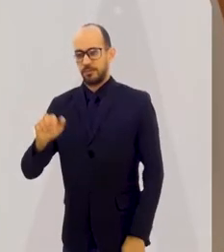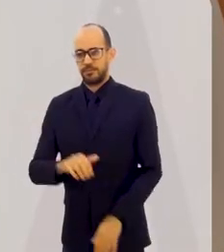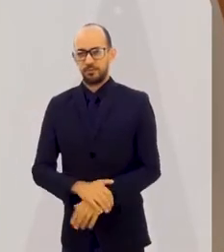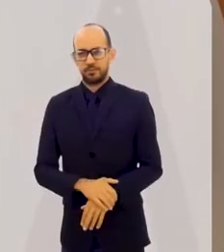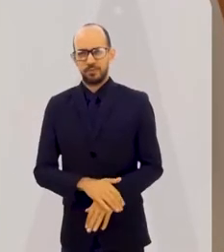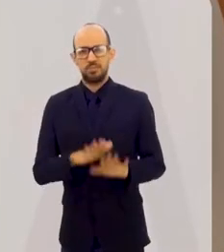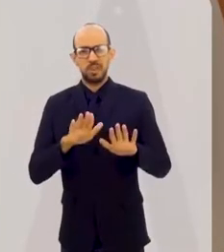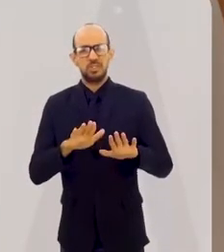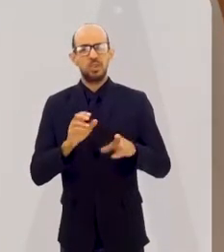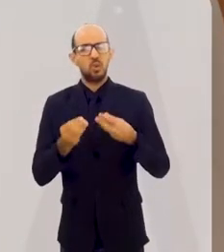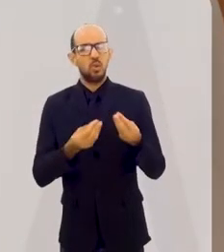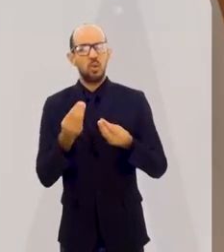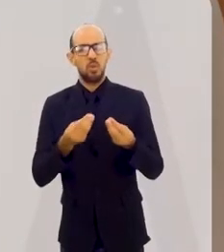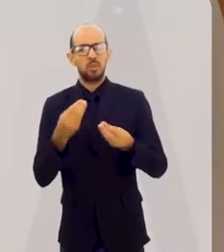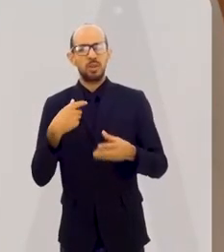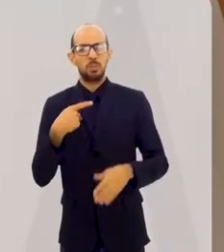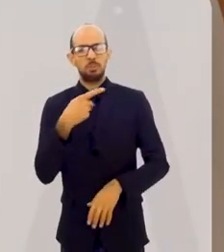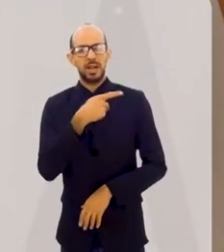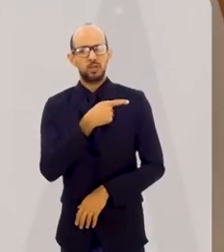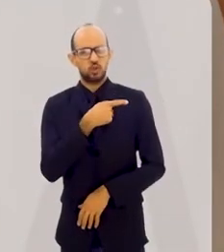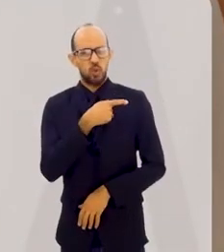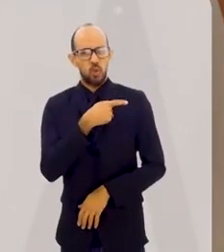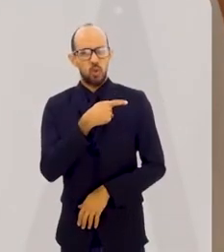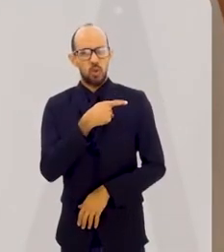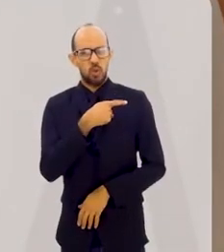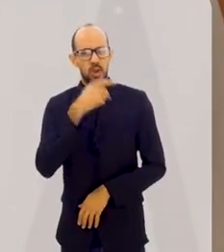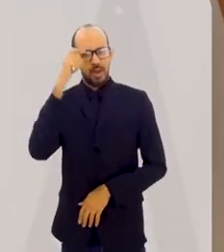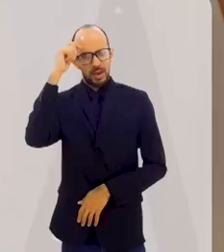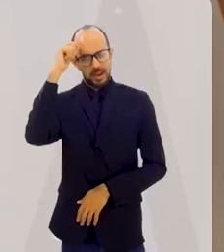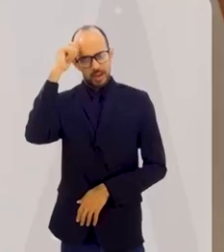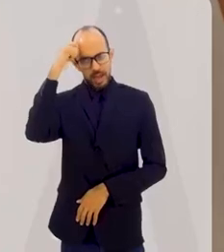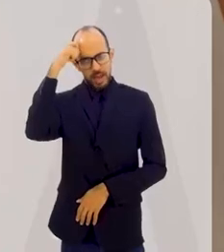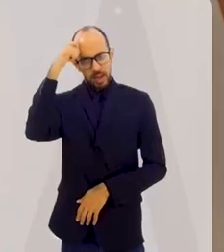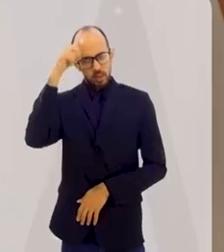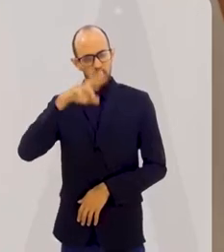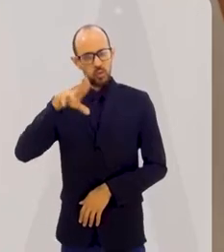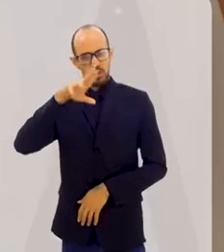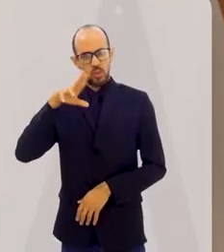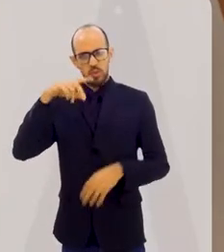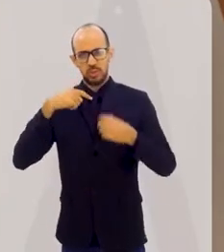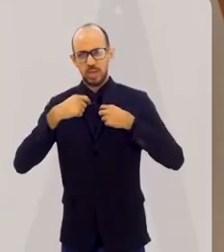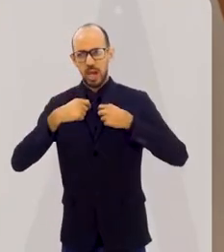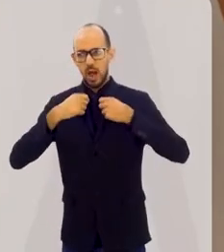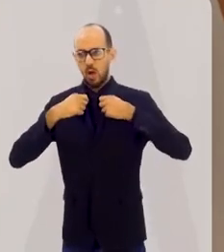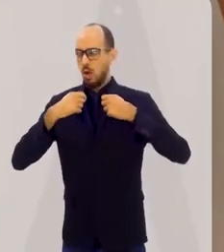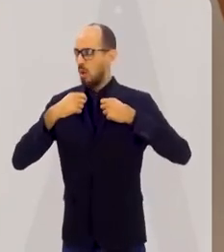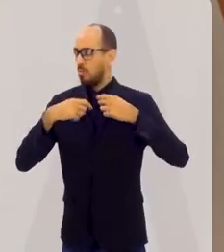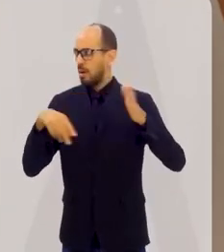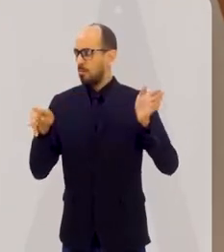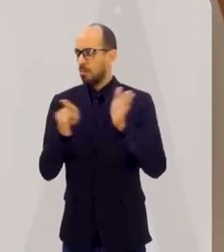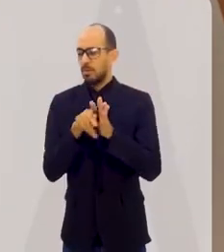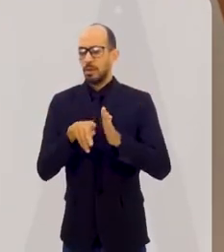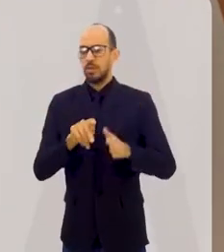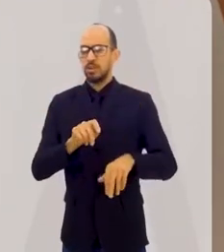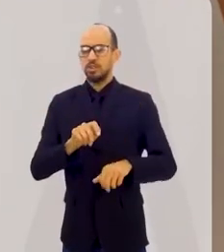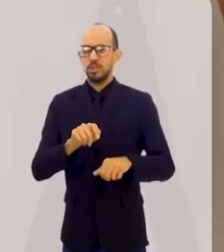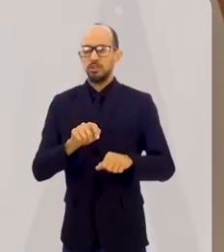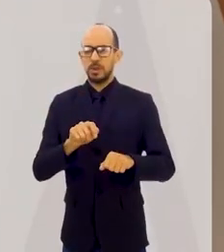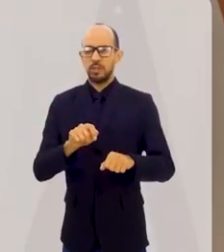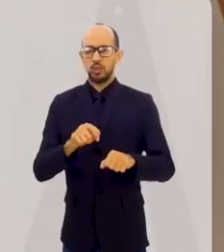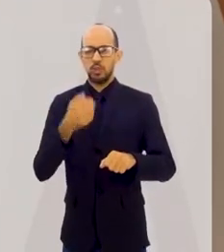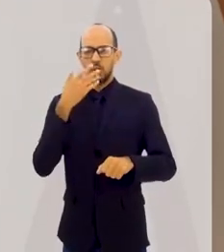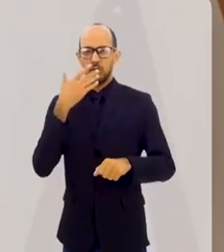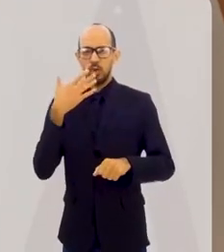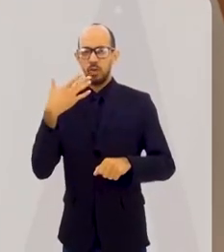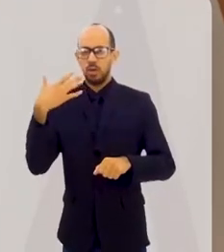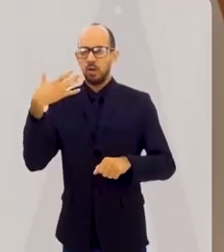pastor nigeriano, negro, que se veste com as roupas da sua terra africana, coloridas,